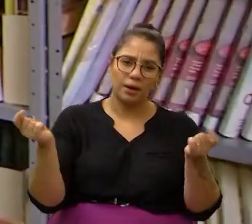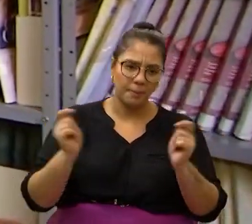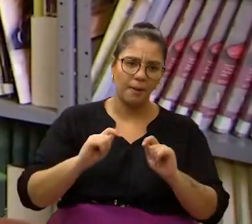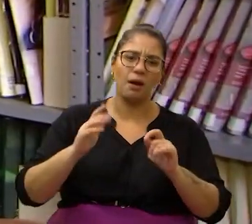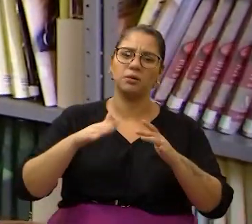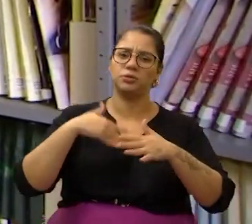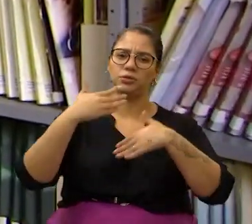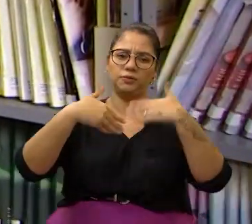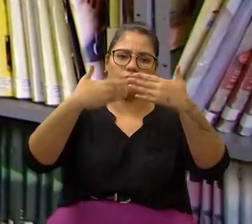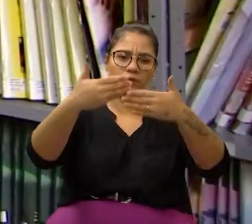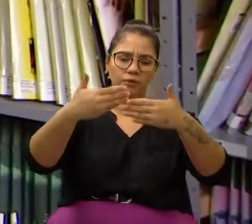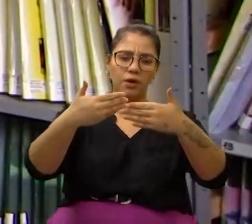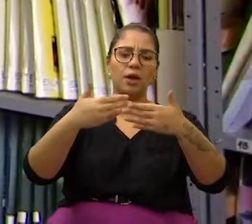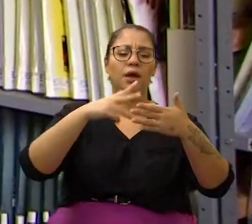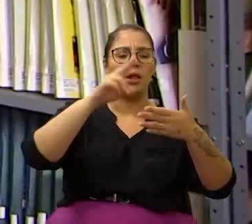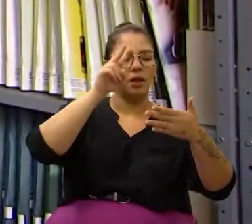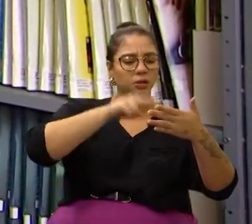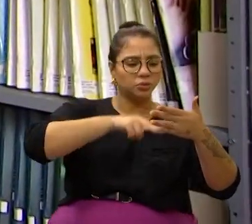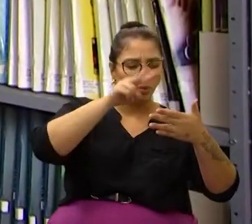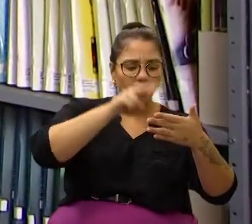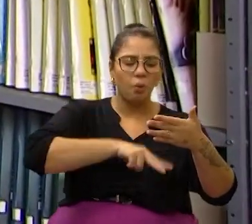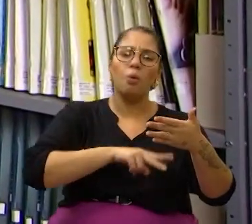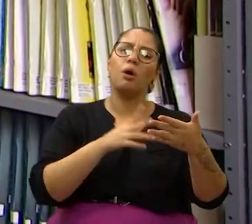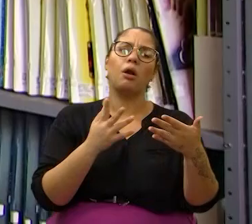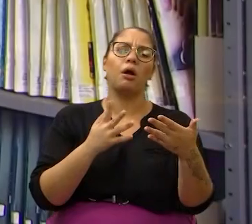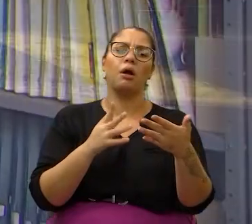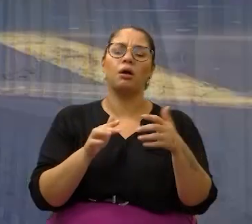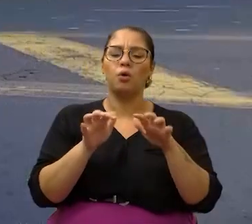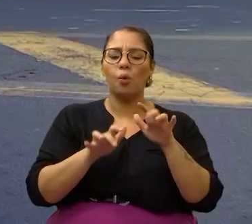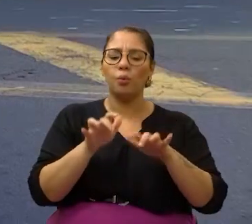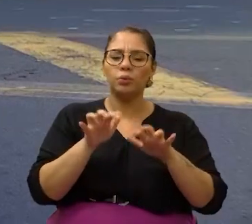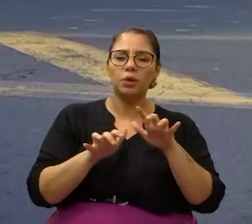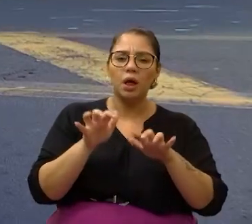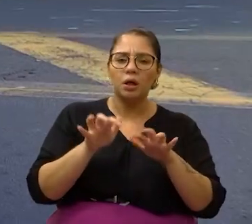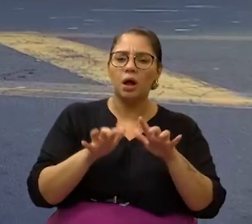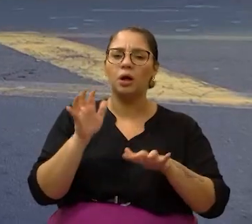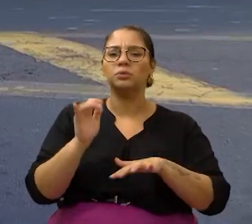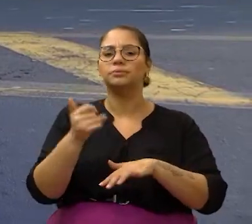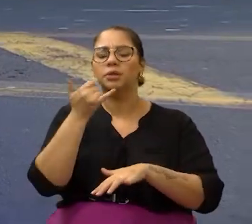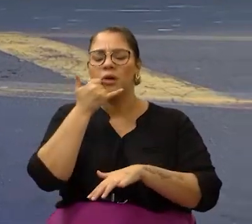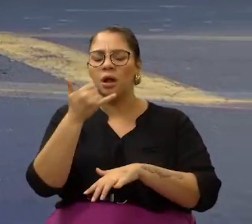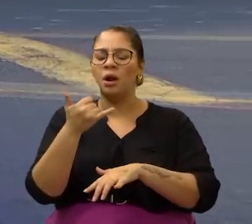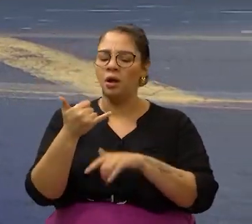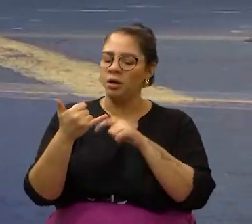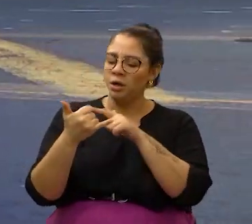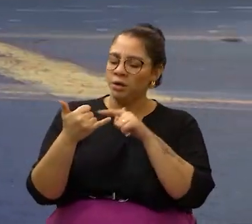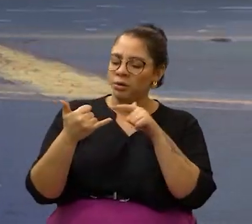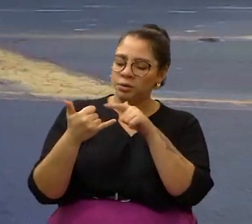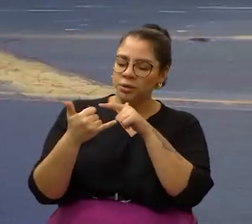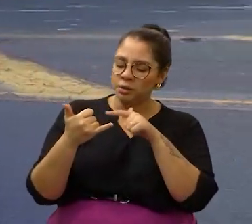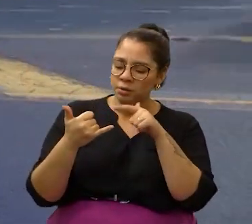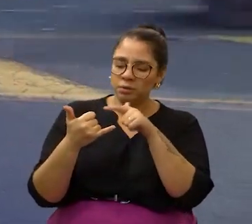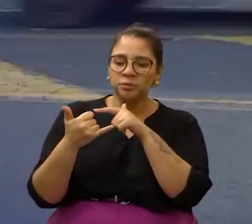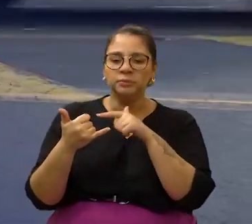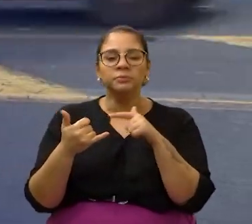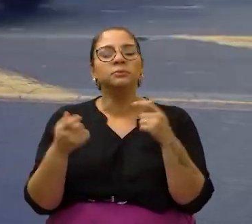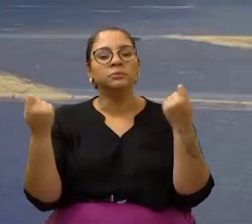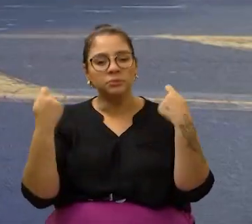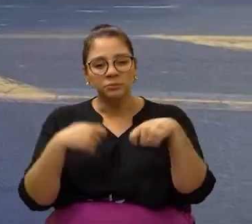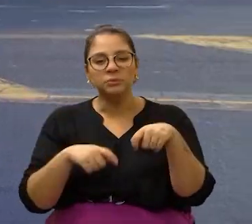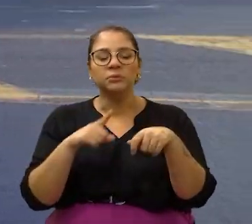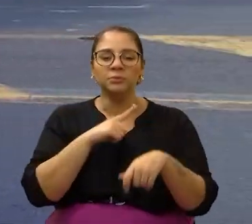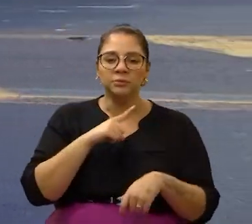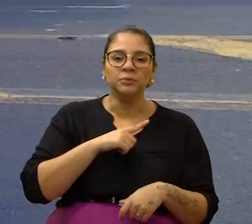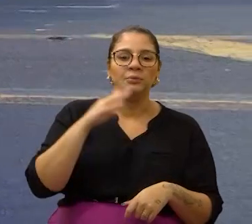desenvolver a leitura, ele é capaz de mexer no computador, no celular, né? Ele é